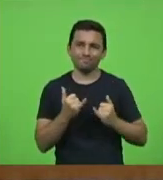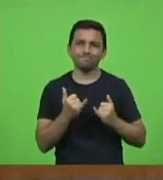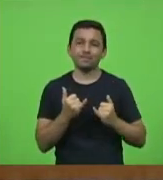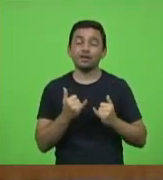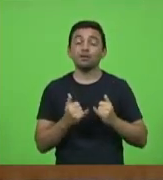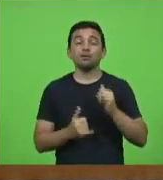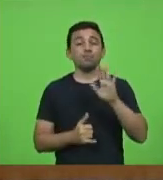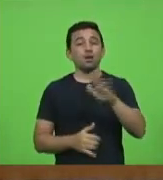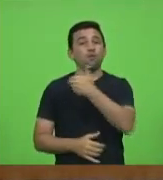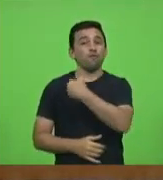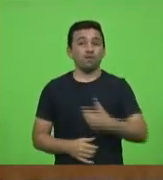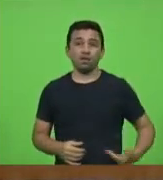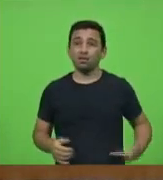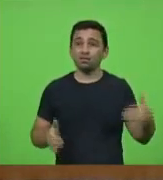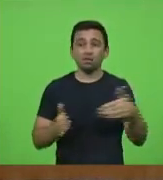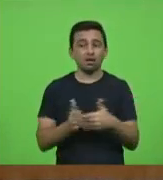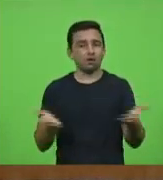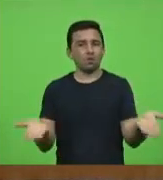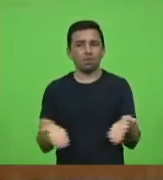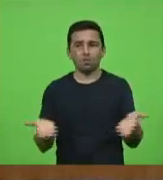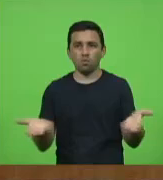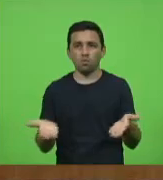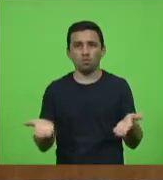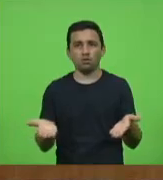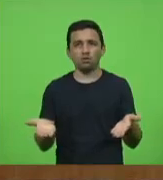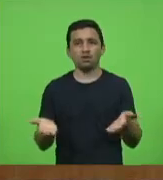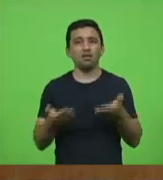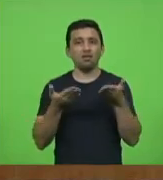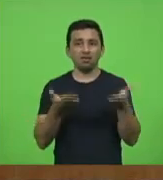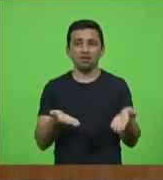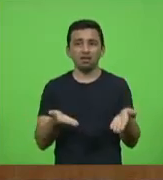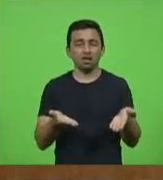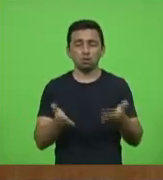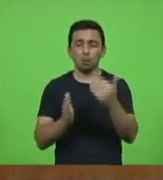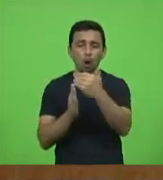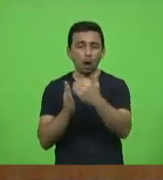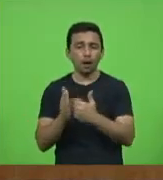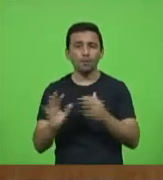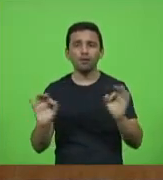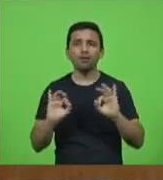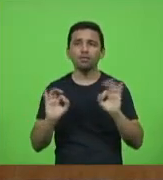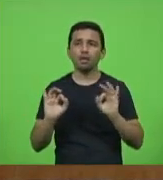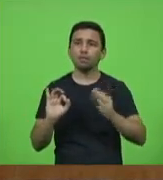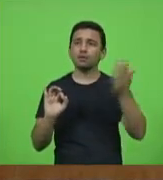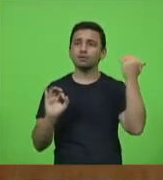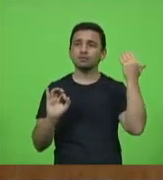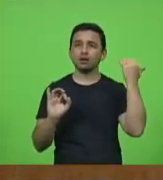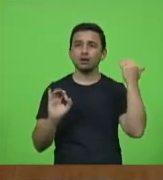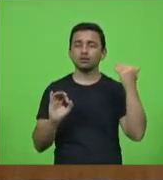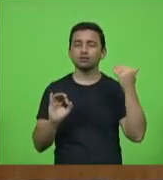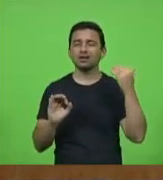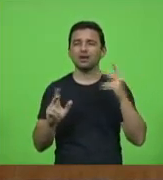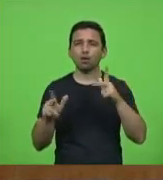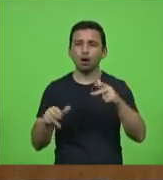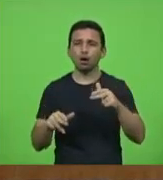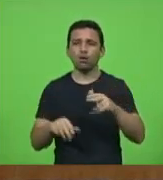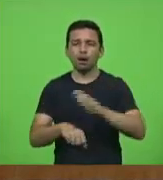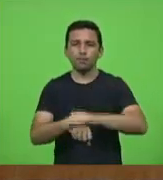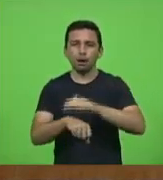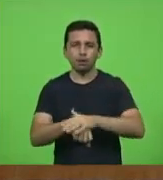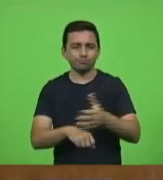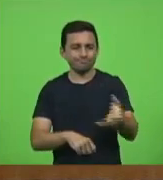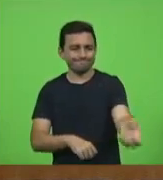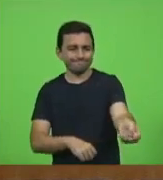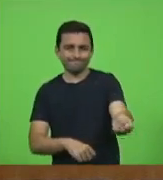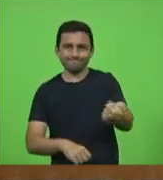até então não disponha de um instrumento de um programa para estender a mão